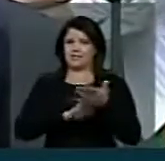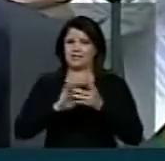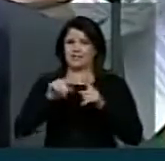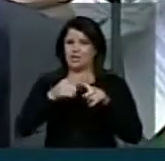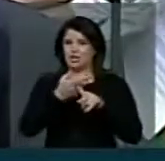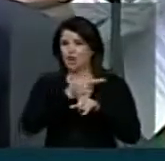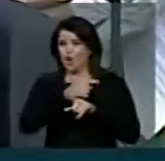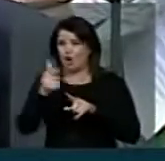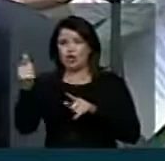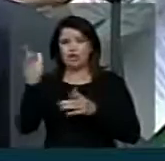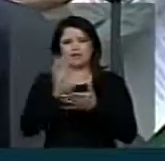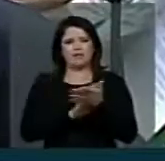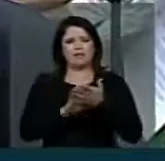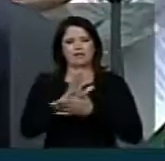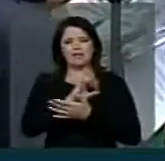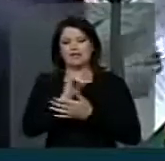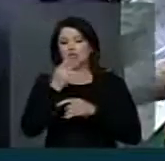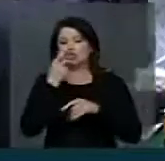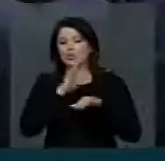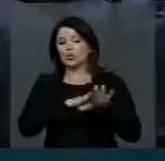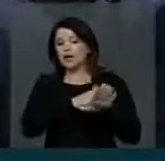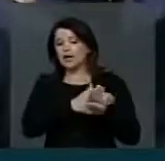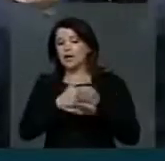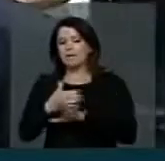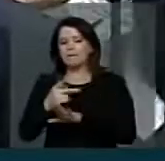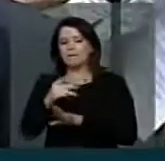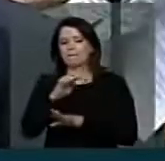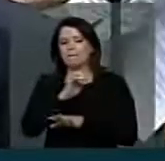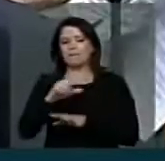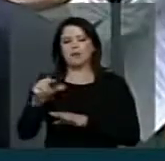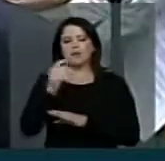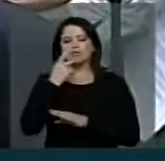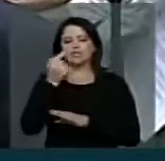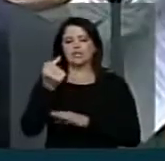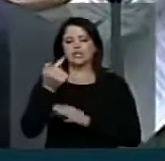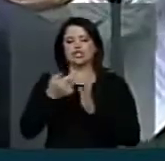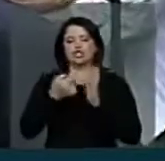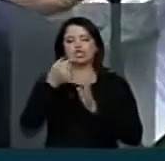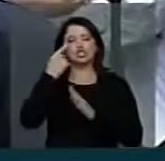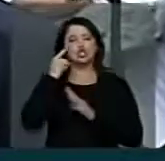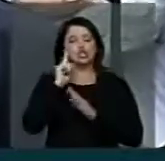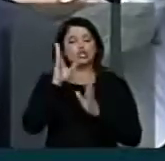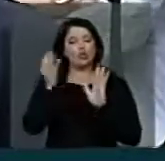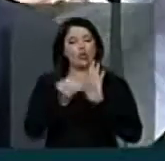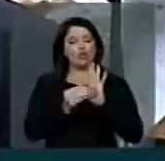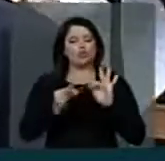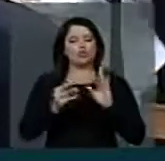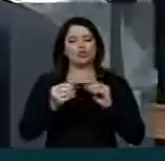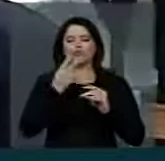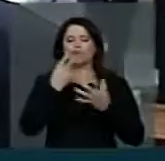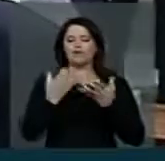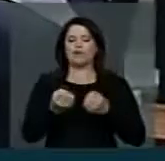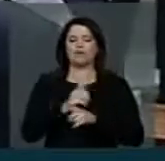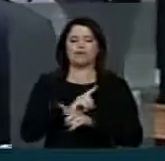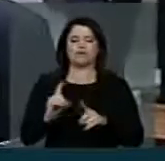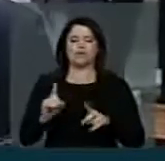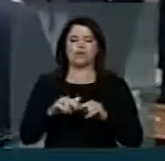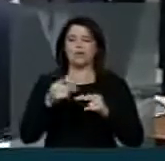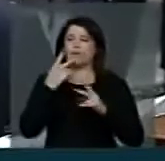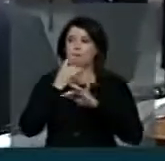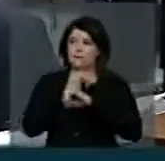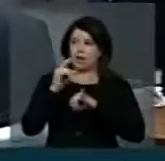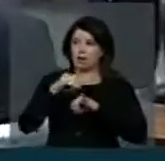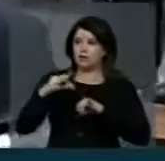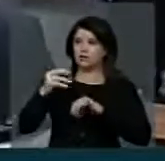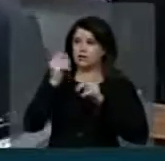nenhuma, se não for dentro do prazo dos sete dias lá fixados. Eu quero dizer isso até para